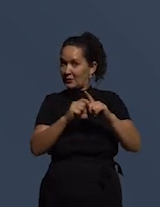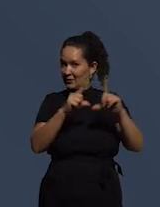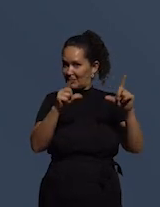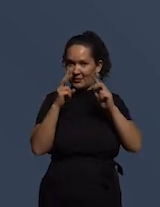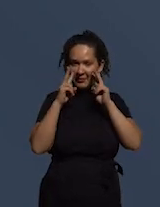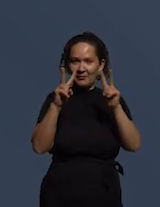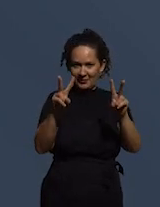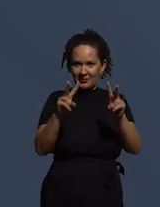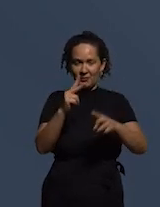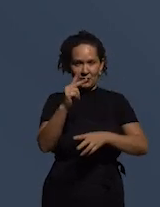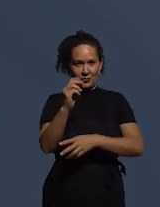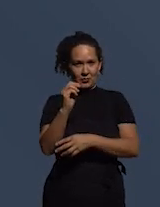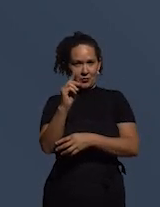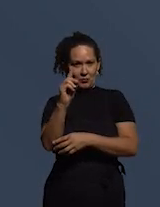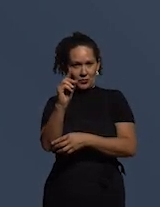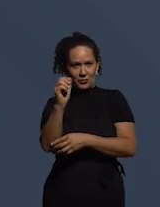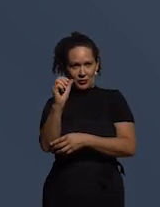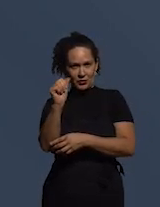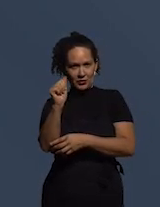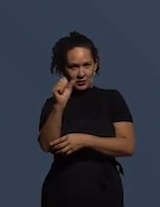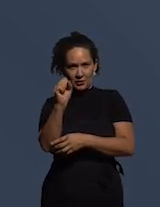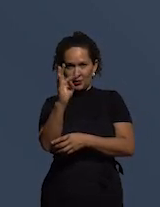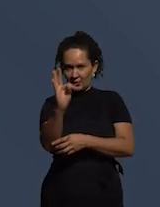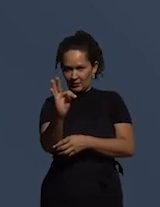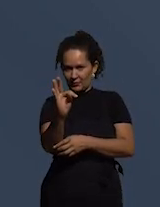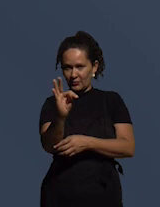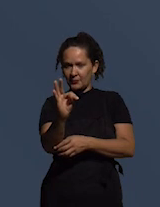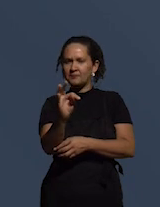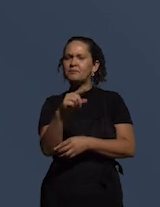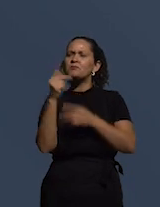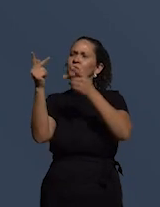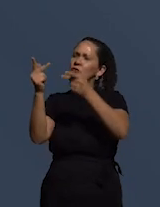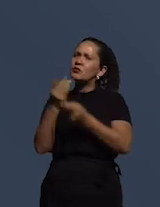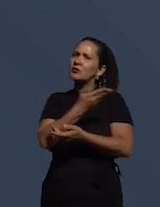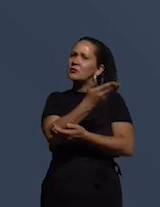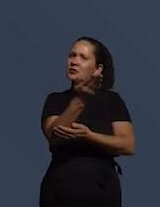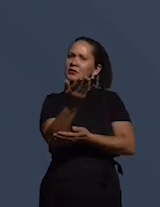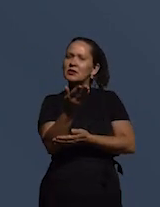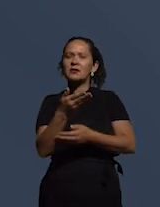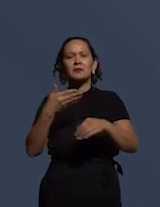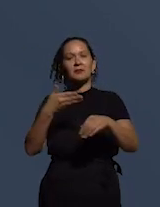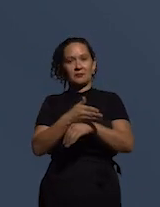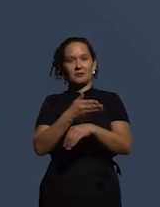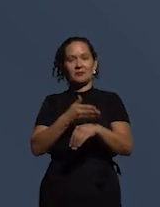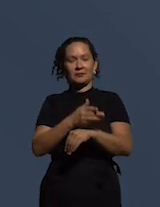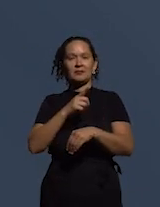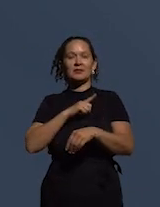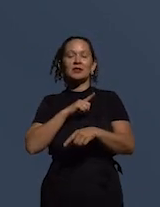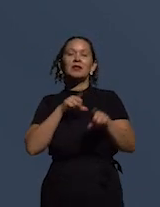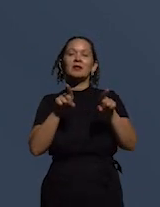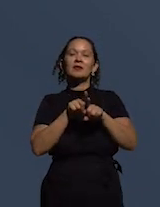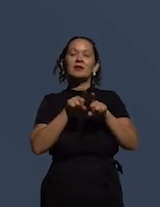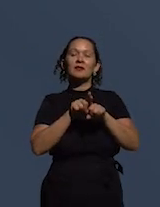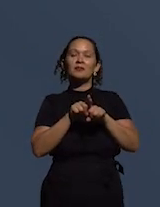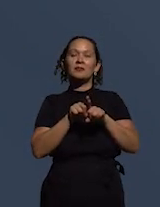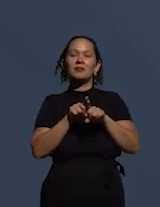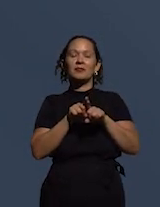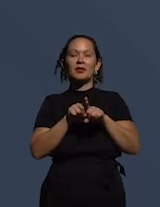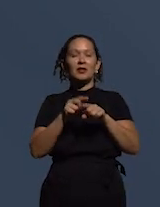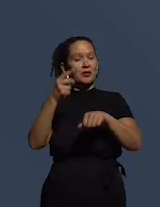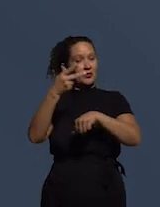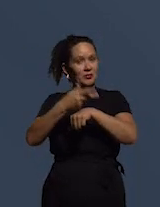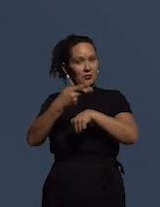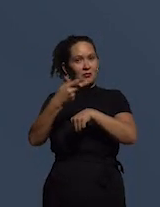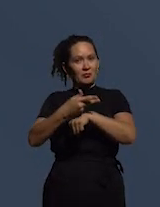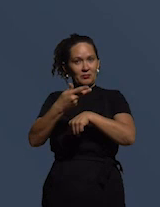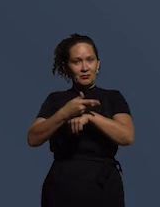vi umas perguntas sobre isso no YouTube a gente convida vocês a acessar lá vocês vão ter também recursos de vídeo tem um